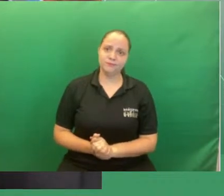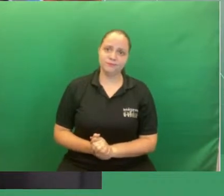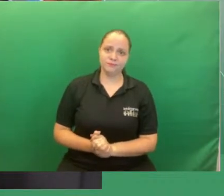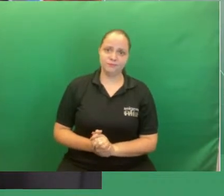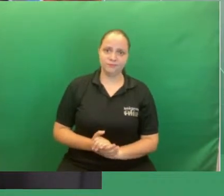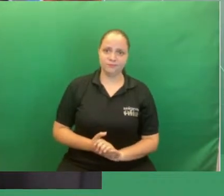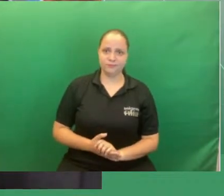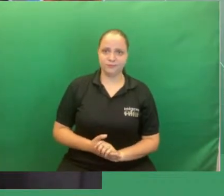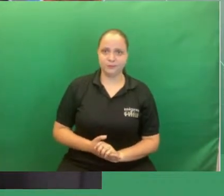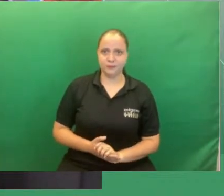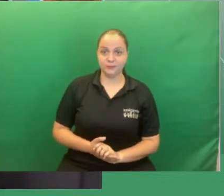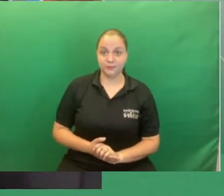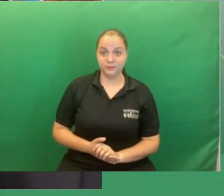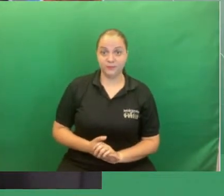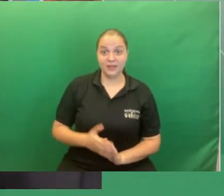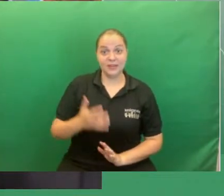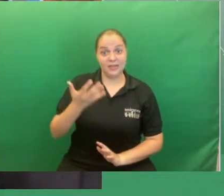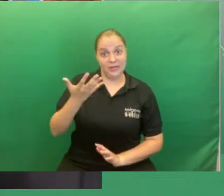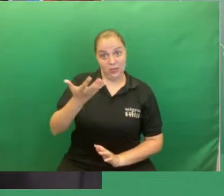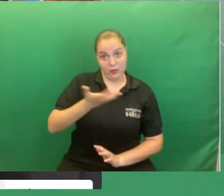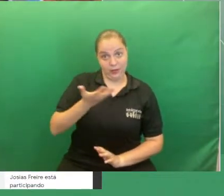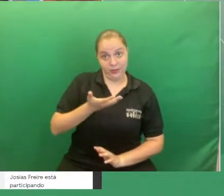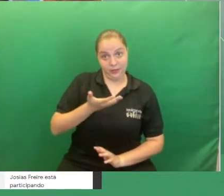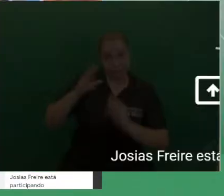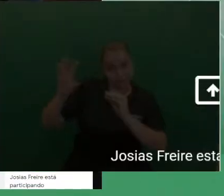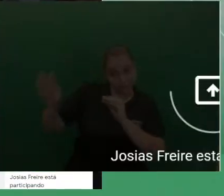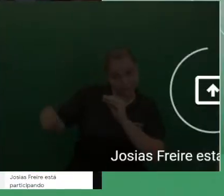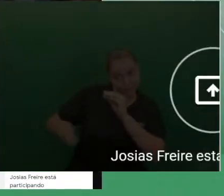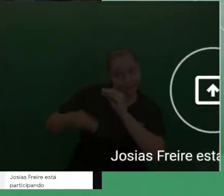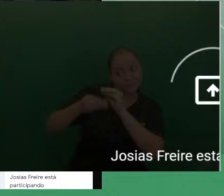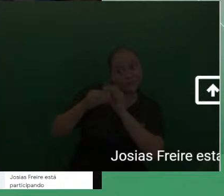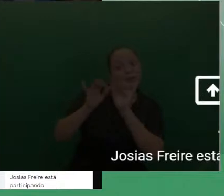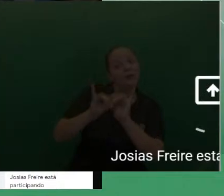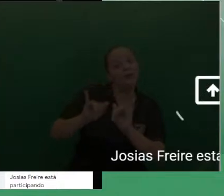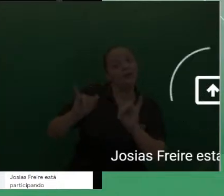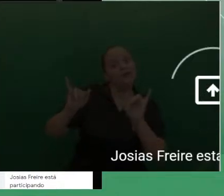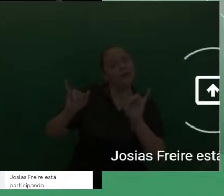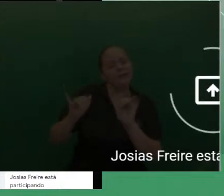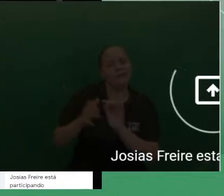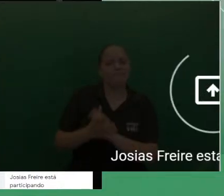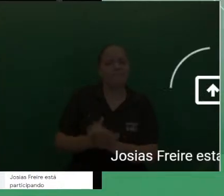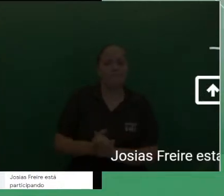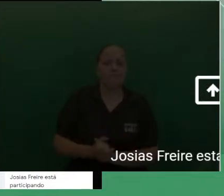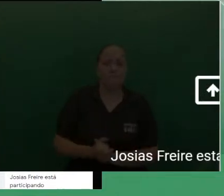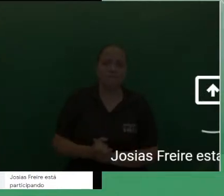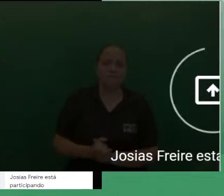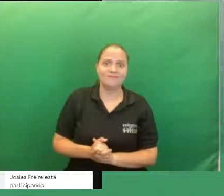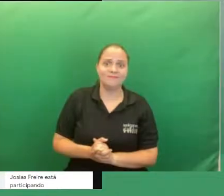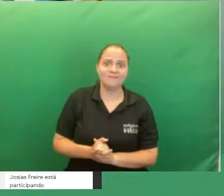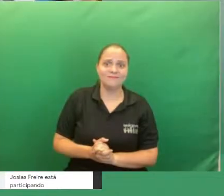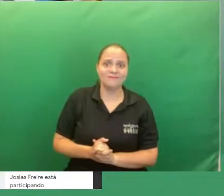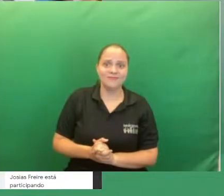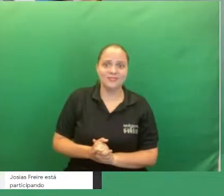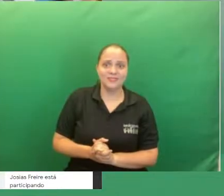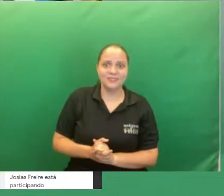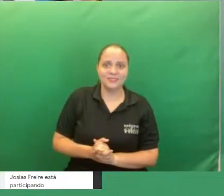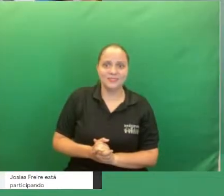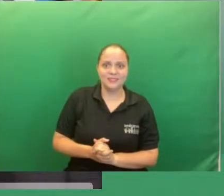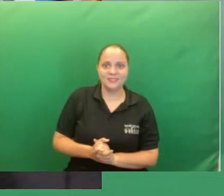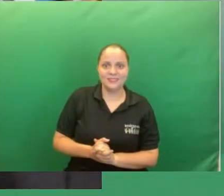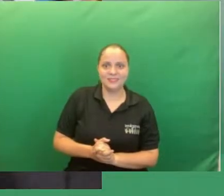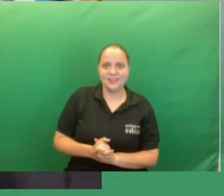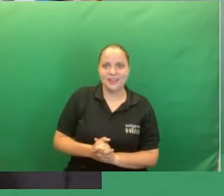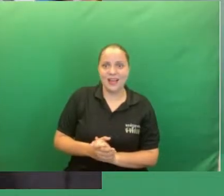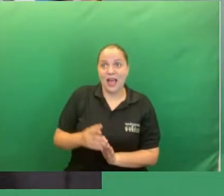Eu queria acrescentar uma informação porque a maioria das pessoas estranham o meu